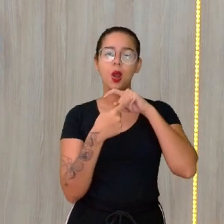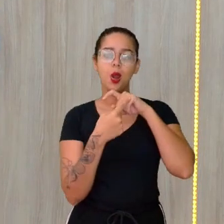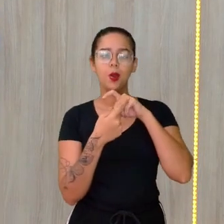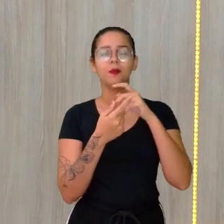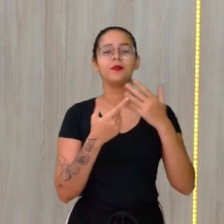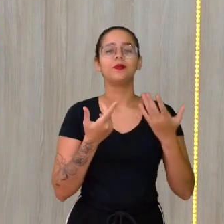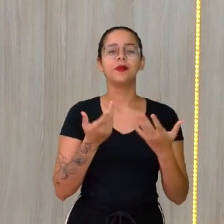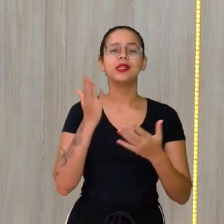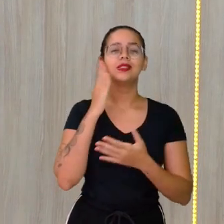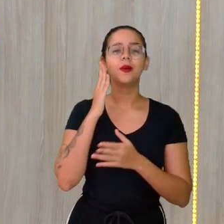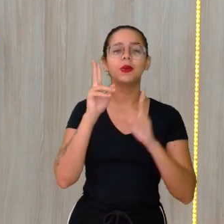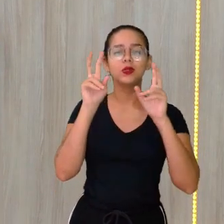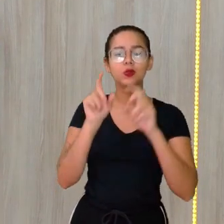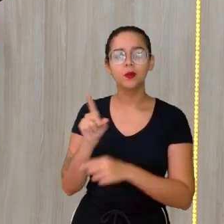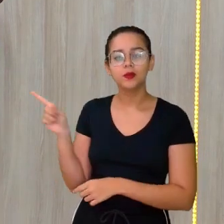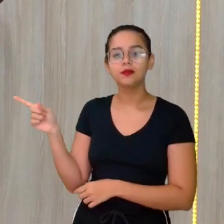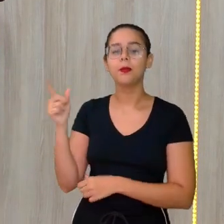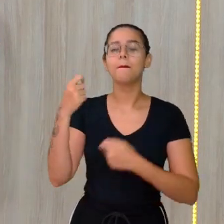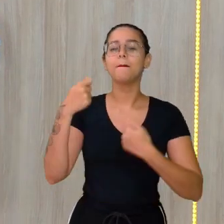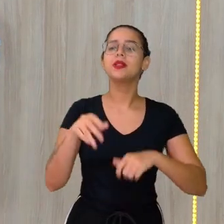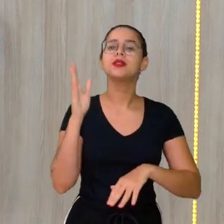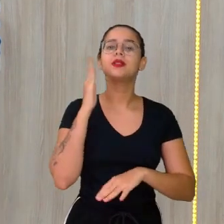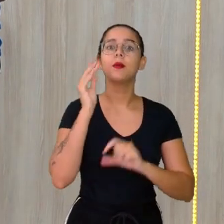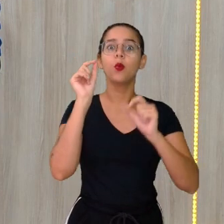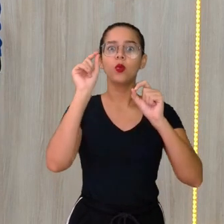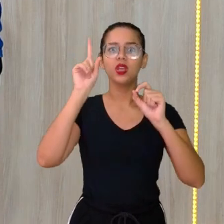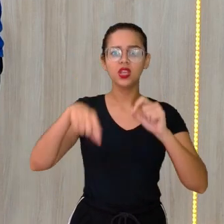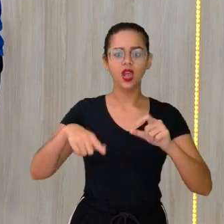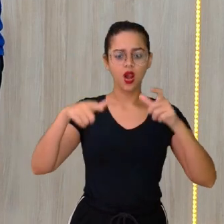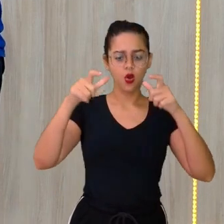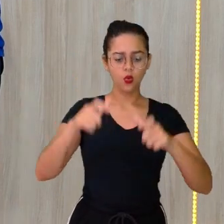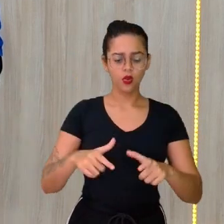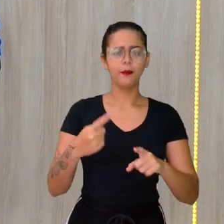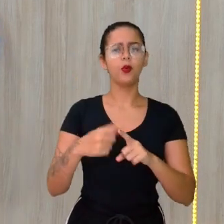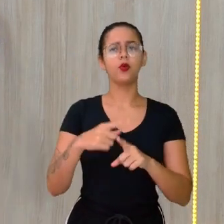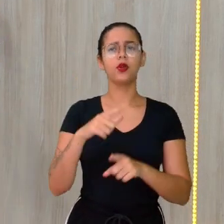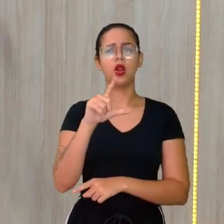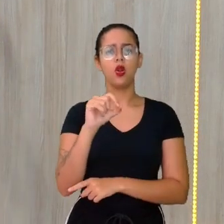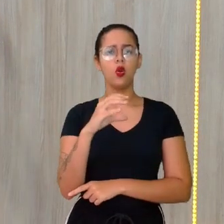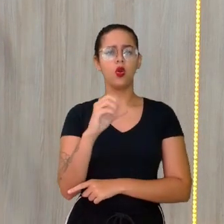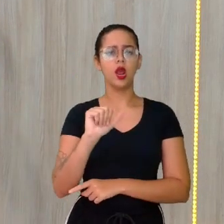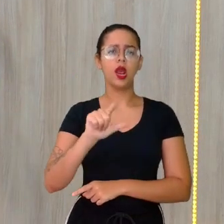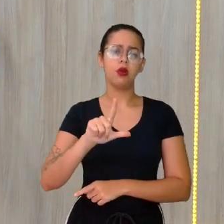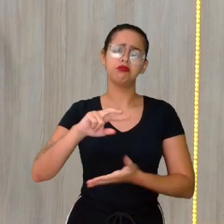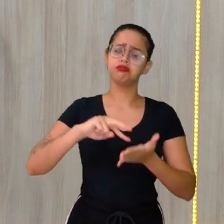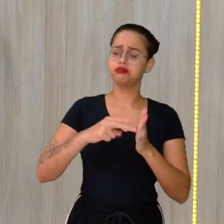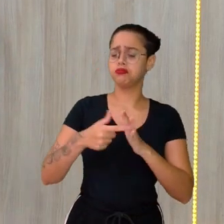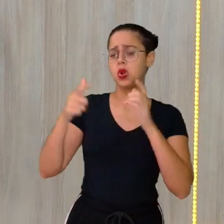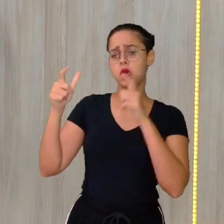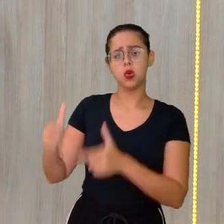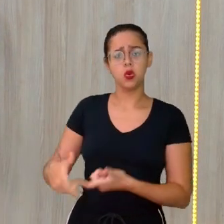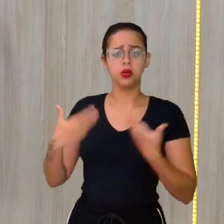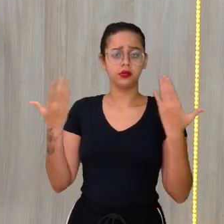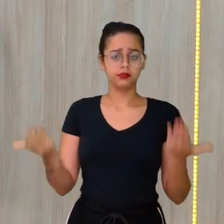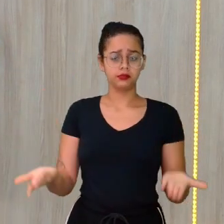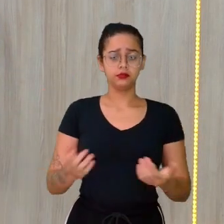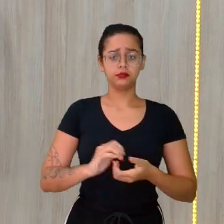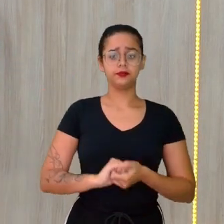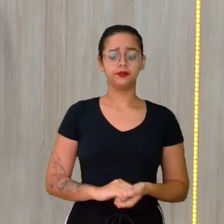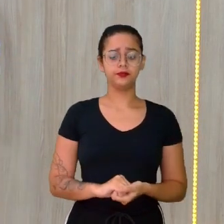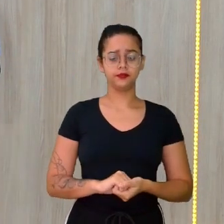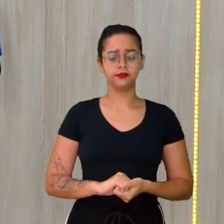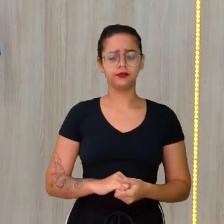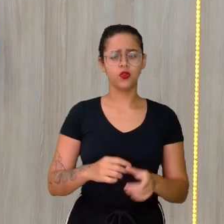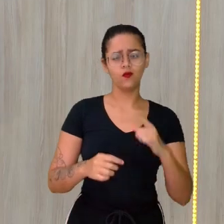para saber isso, vocês têm que saber o que é lugar, porque local vem de lugar. Então, enquanto vocês